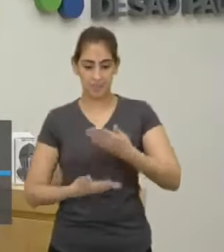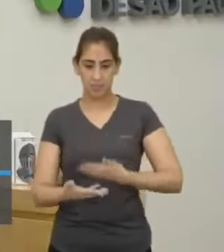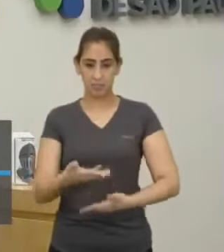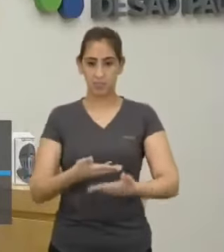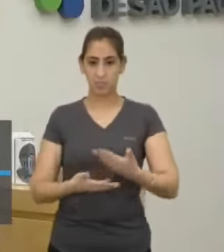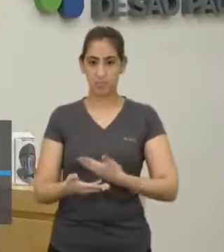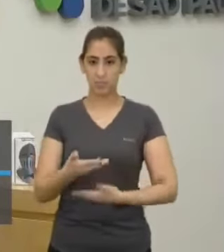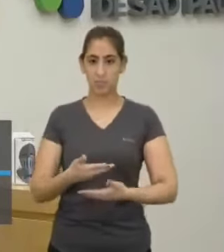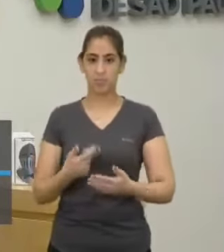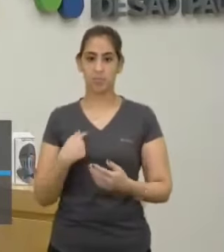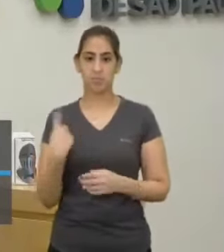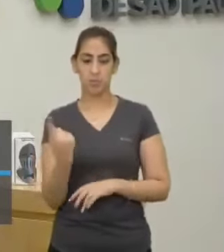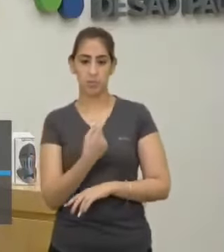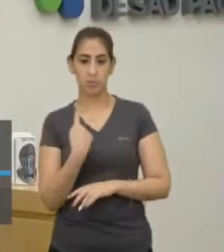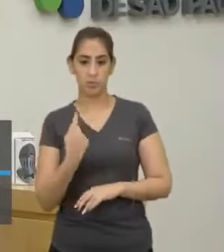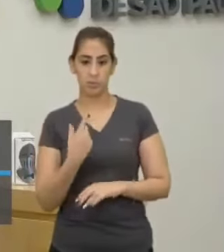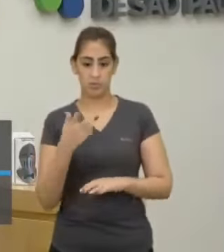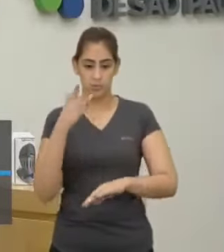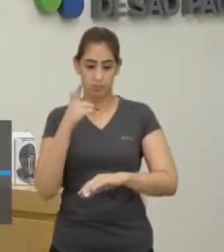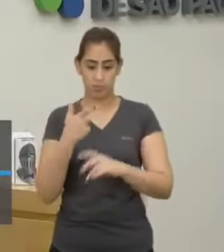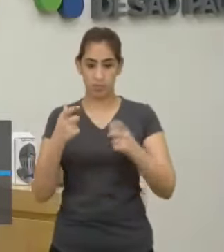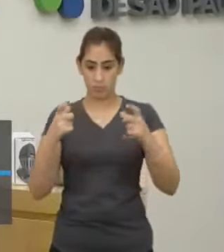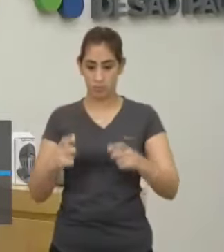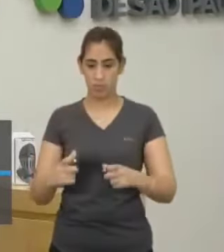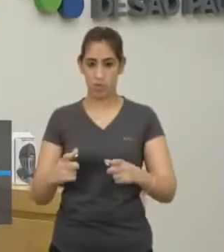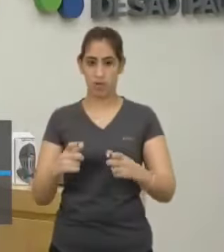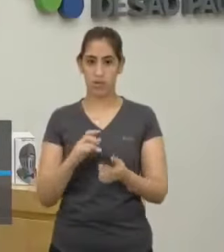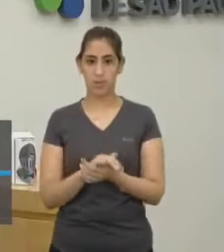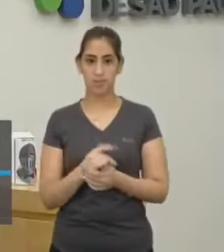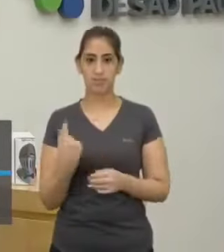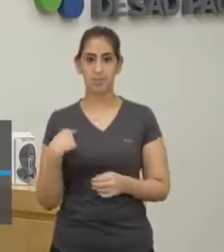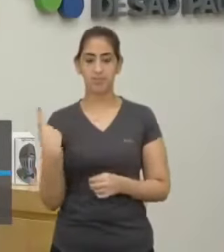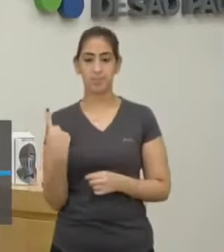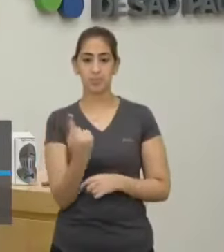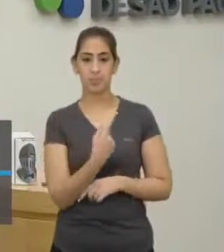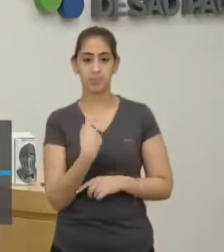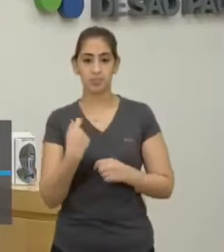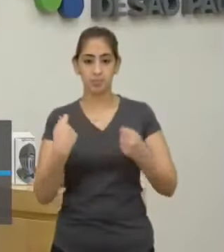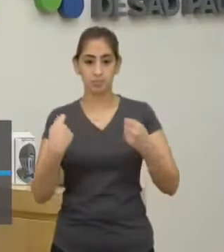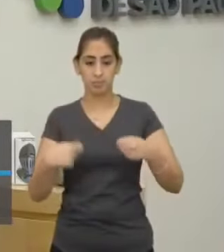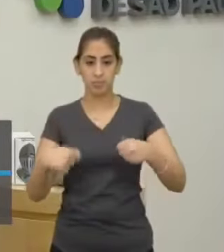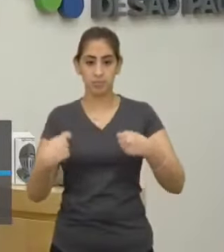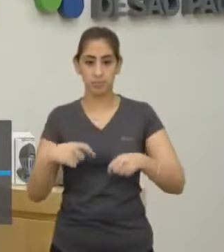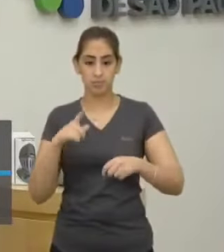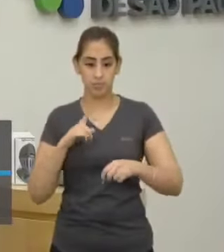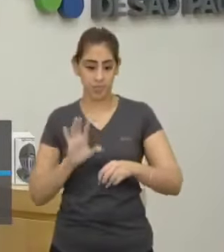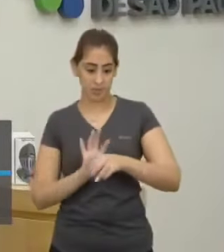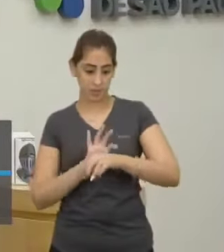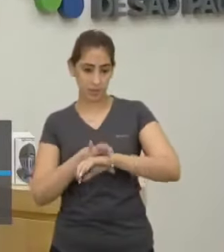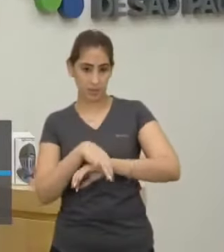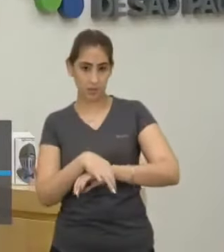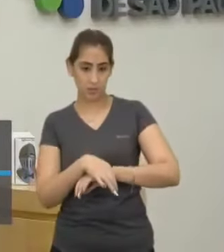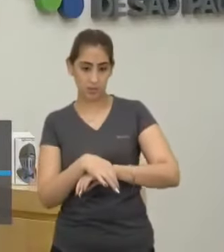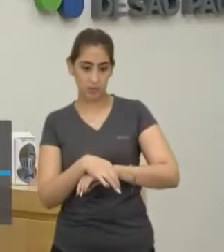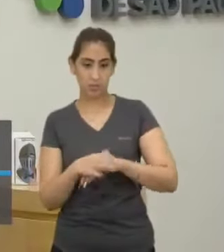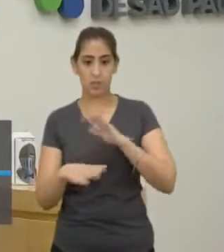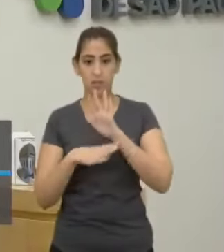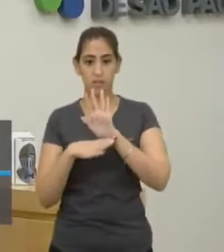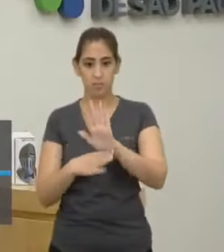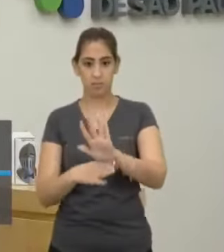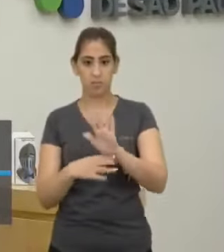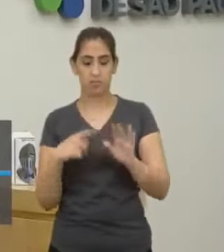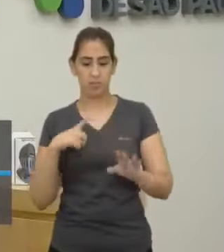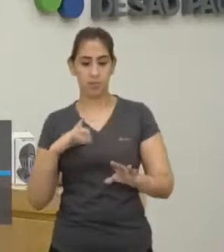E a integridade do nosso patrimônio Por isso que você precisa ter Órgãos de segurança Que garantam isso